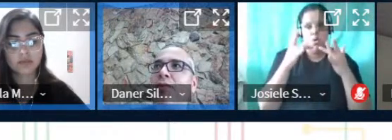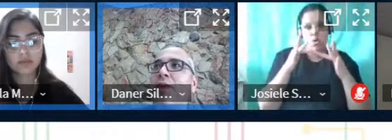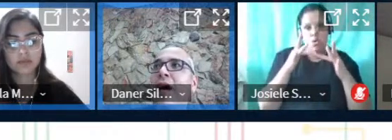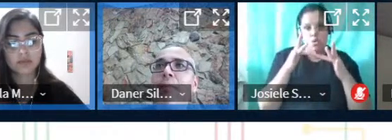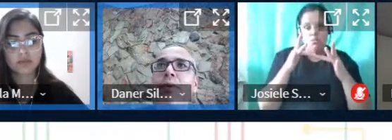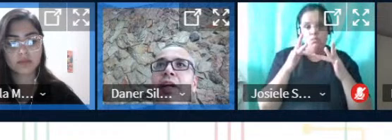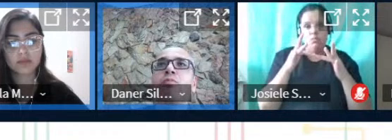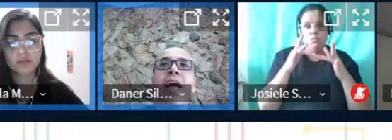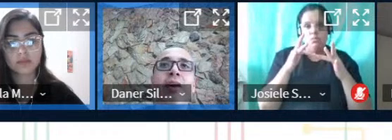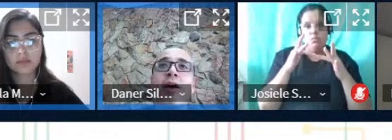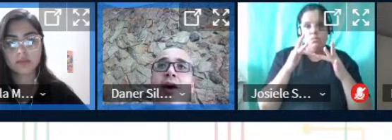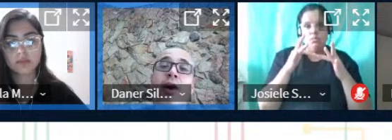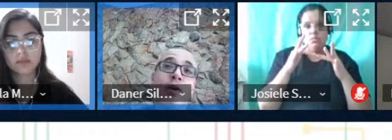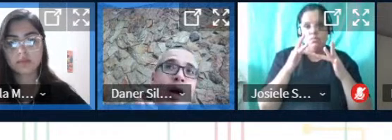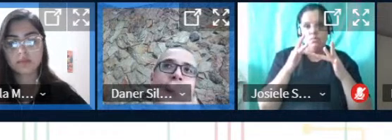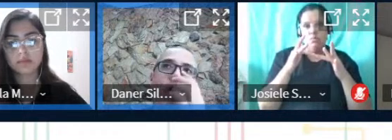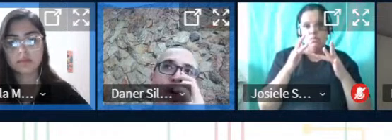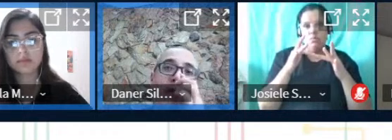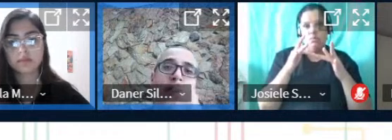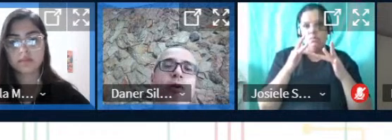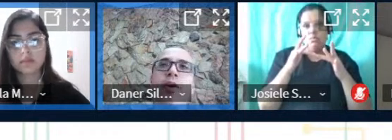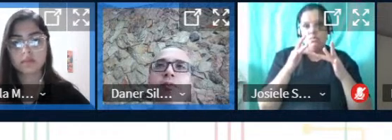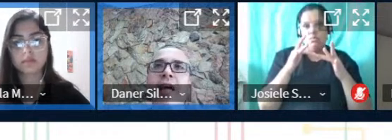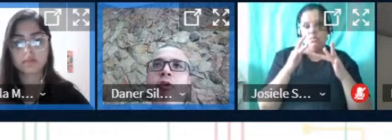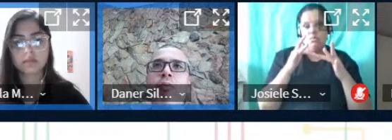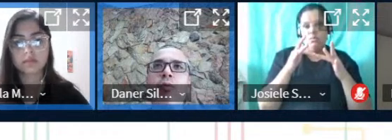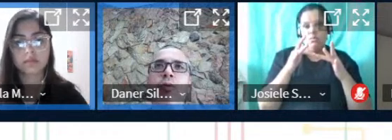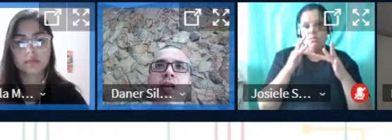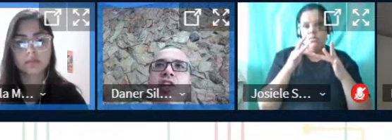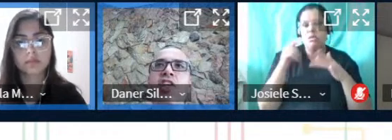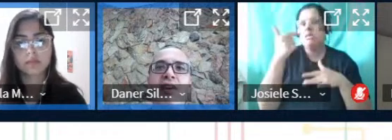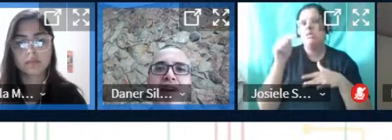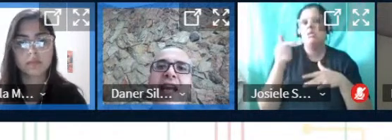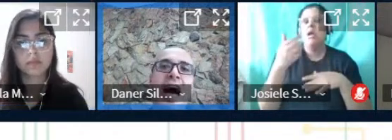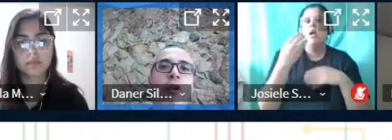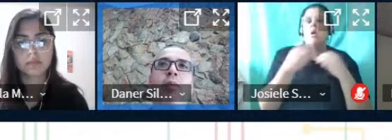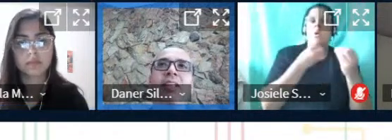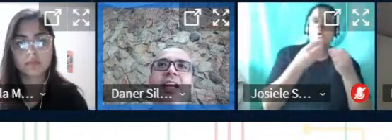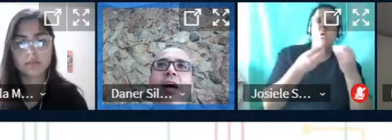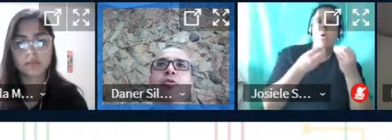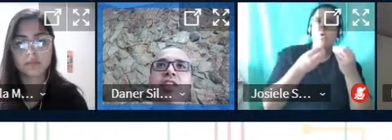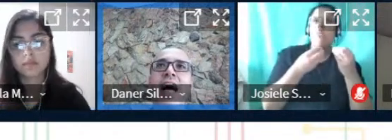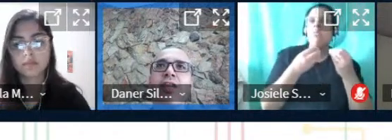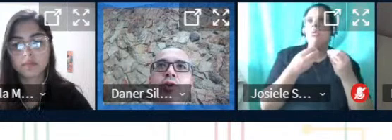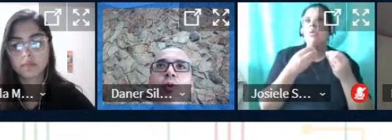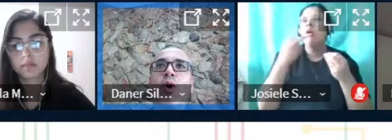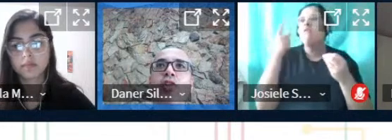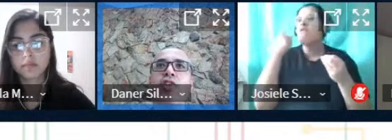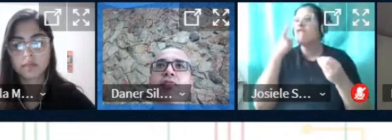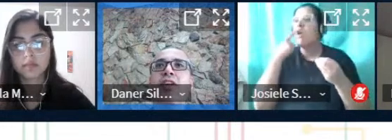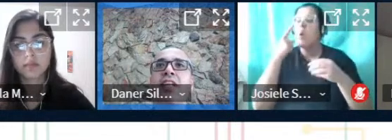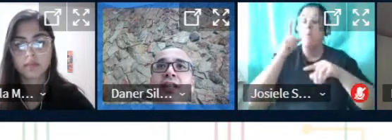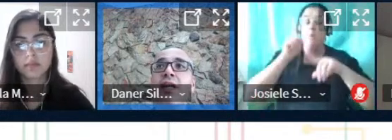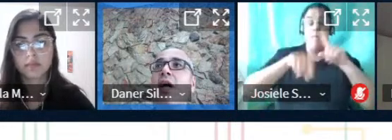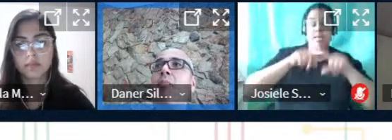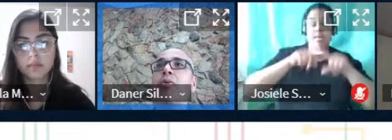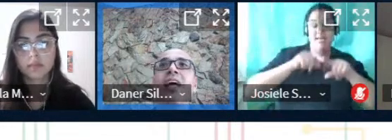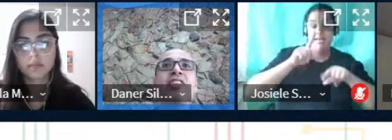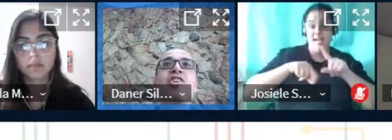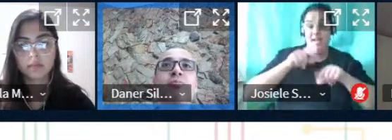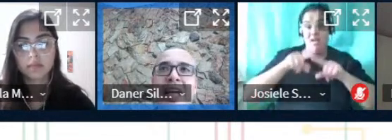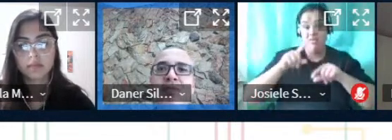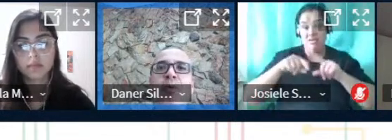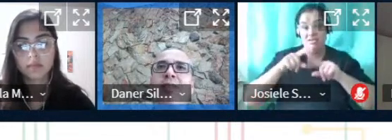contato que a gente né porque não tem é como ela falou não tem como a gente avaliar o material didático hoje Fernando